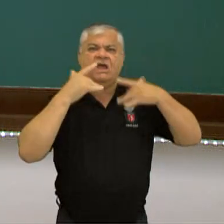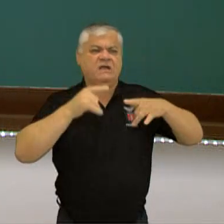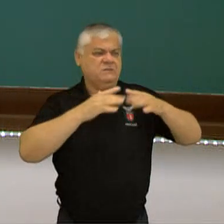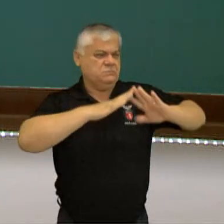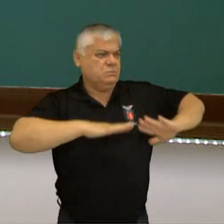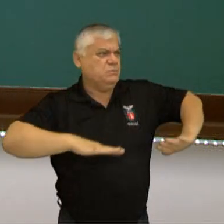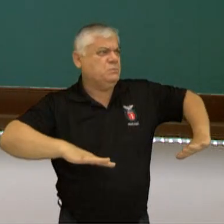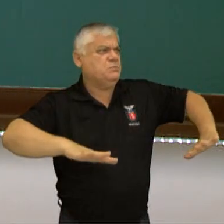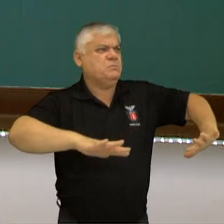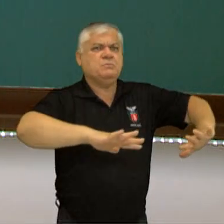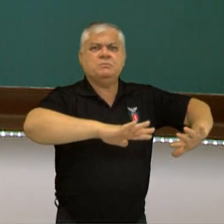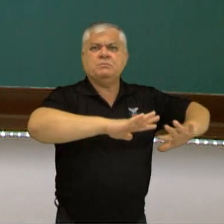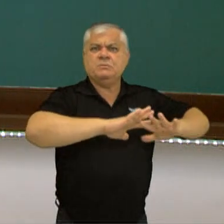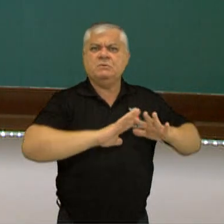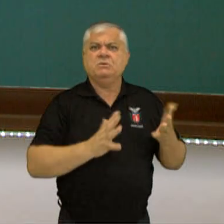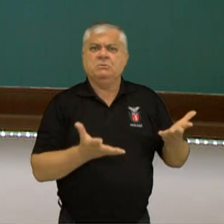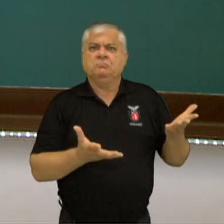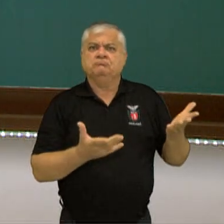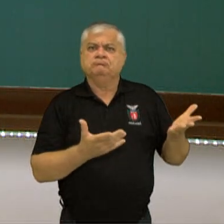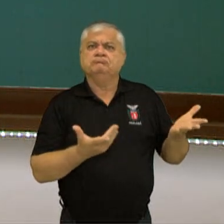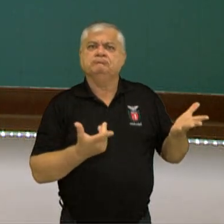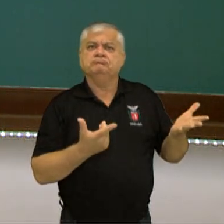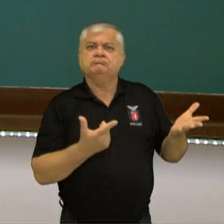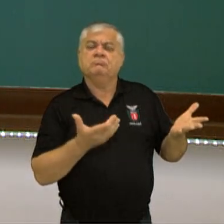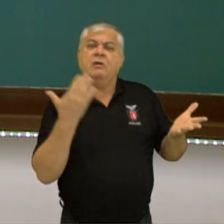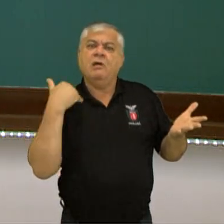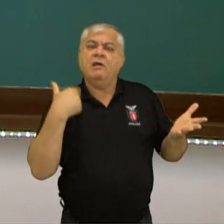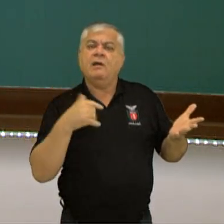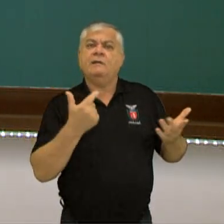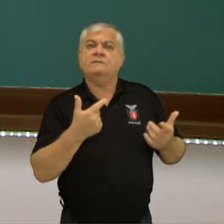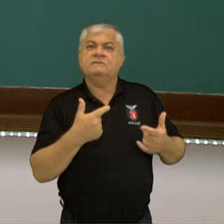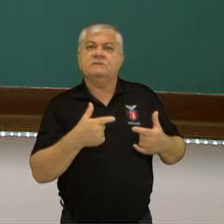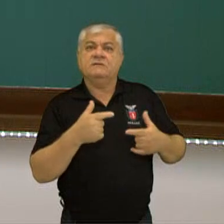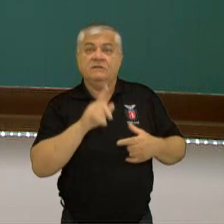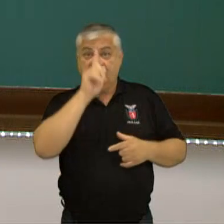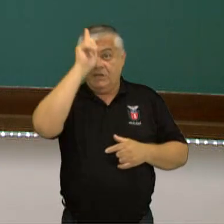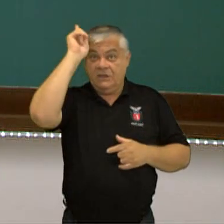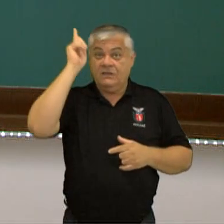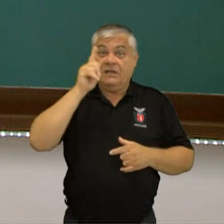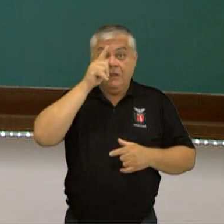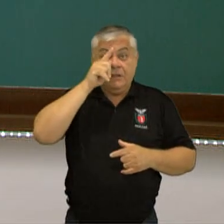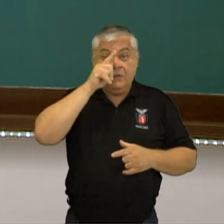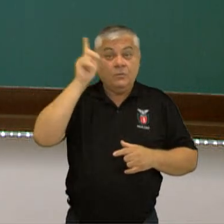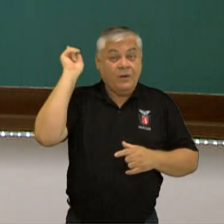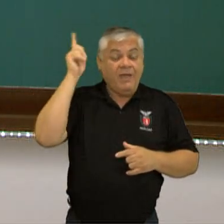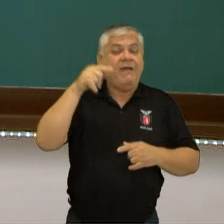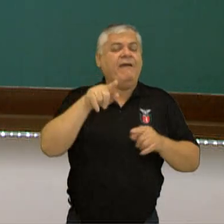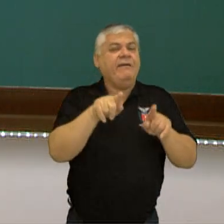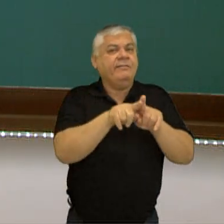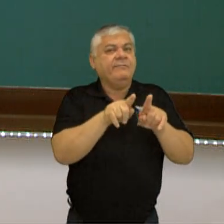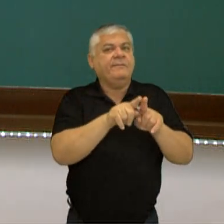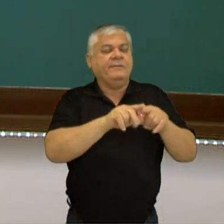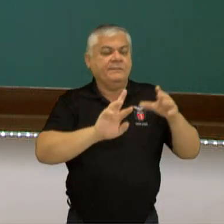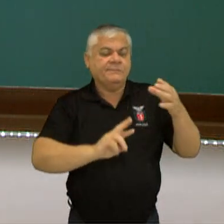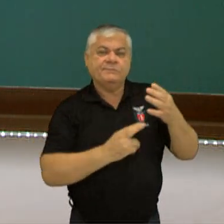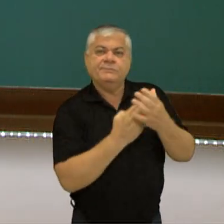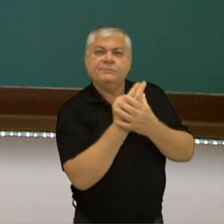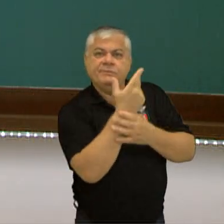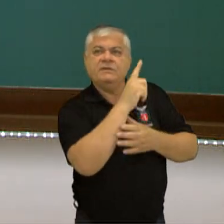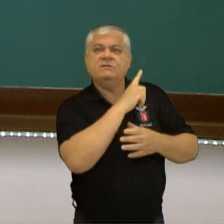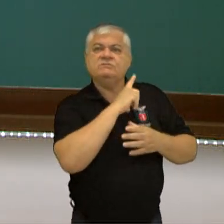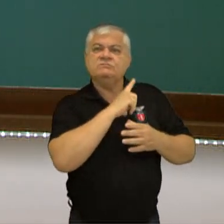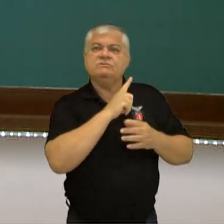conhecia alguns espaços antes, principalmente o teatro grego, né? E que no Renascimento, que tem esse